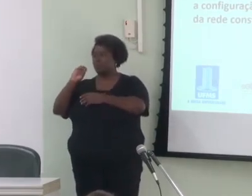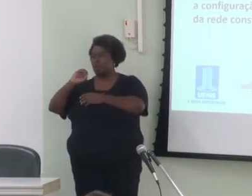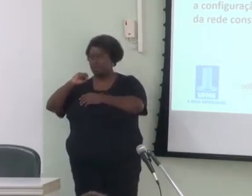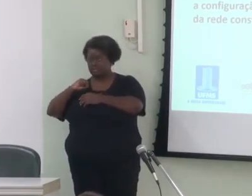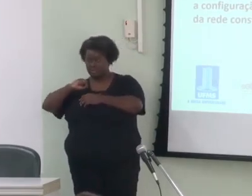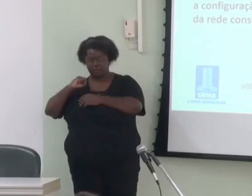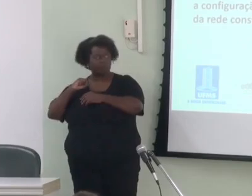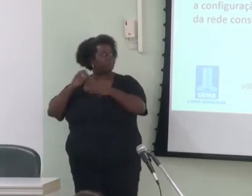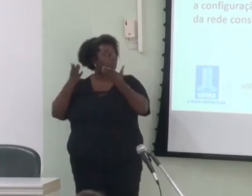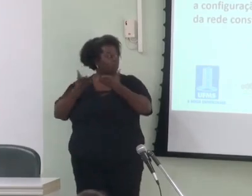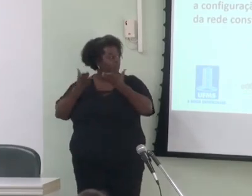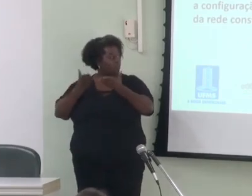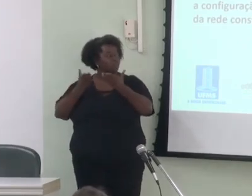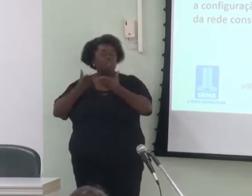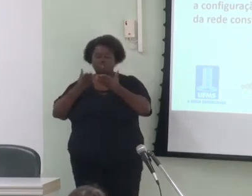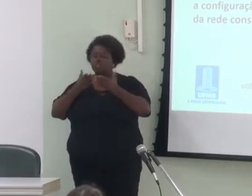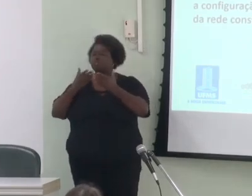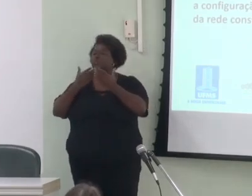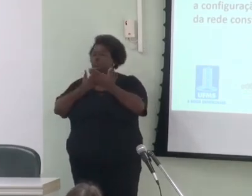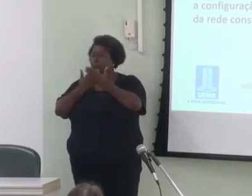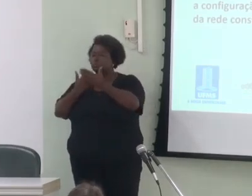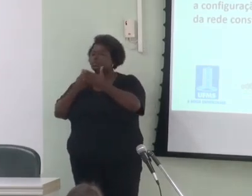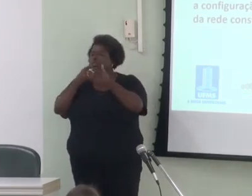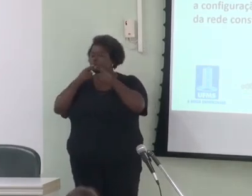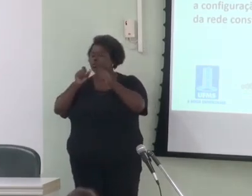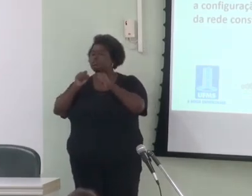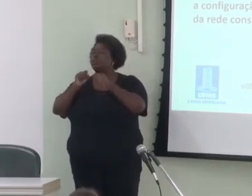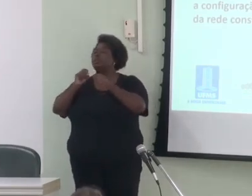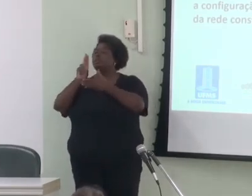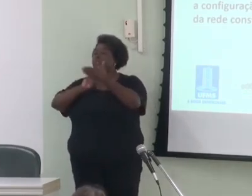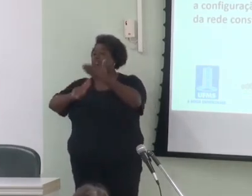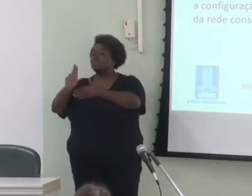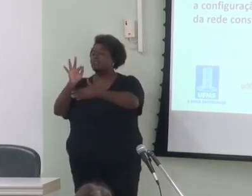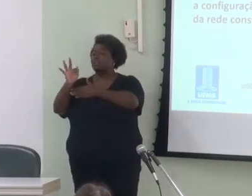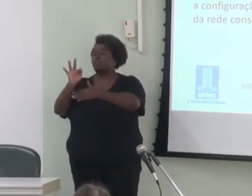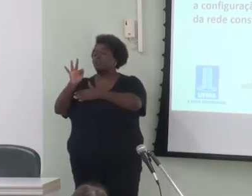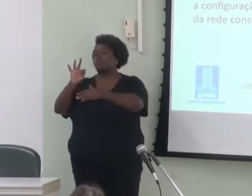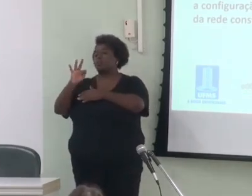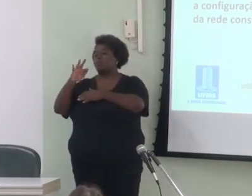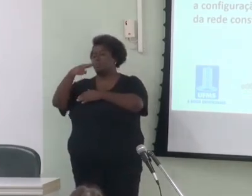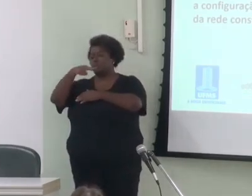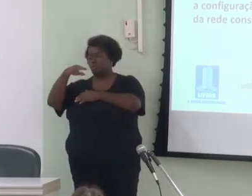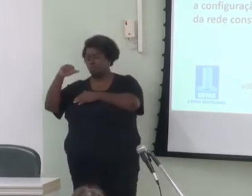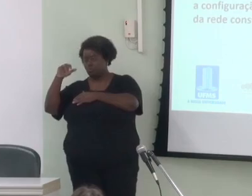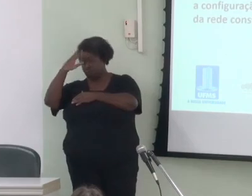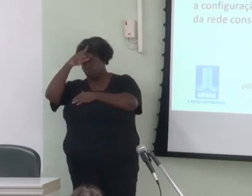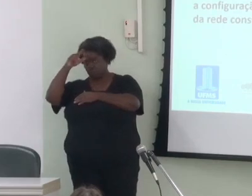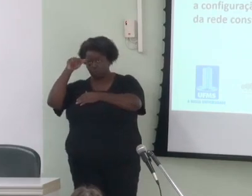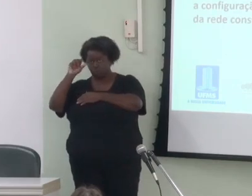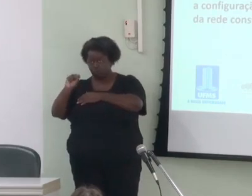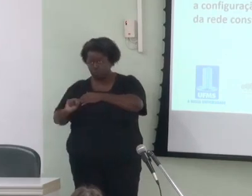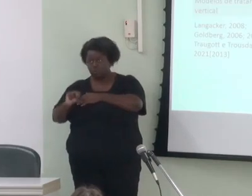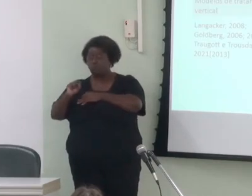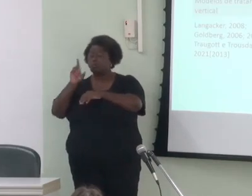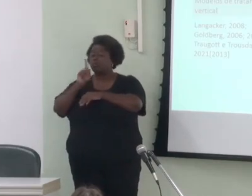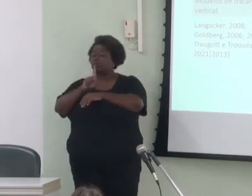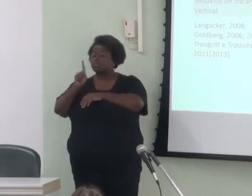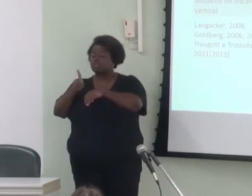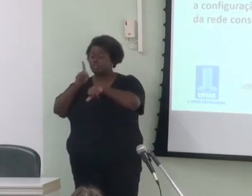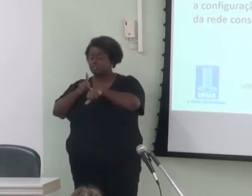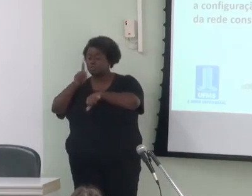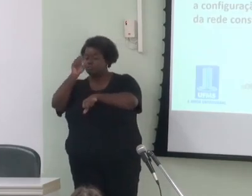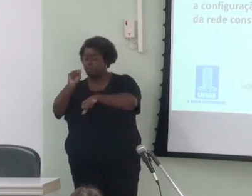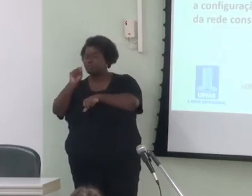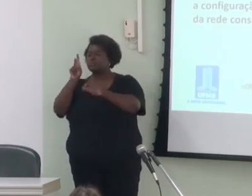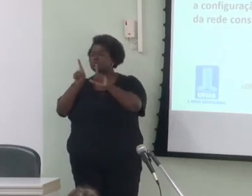linguística e língua portuguesa da Universidade Federal do Mato Grosso do Sul e docente do programa de pós-graduação em letras da mesma